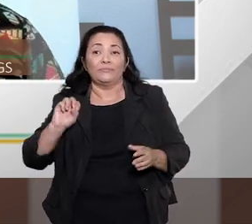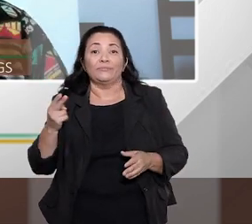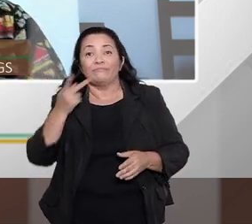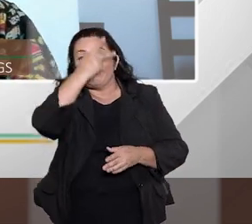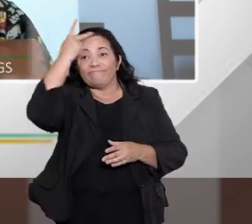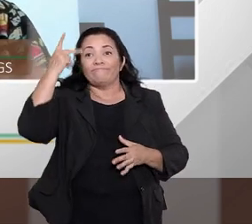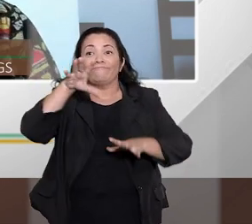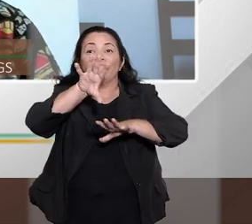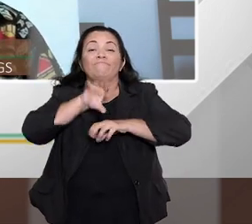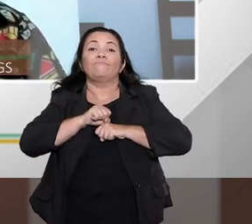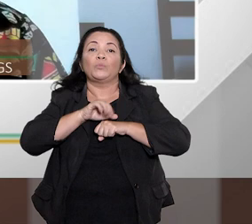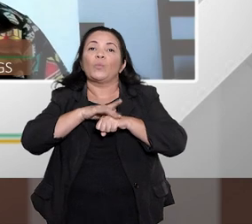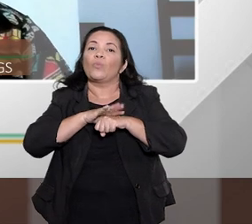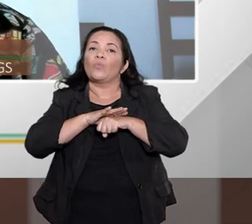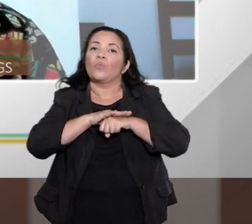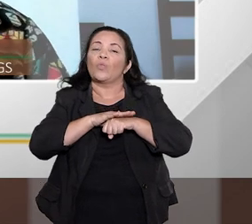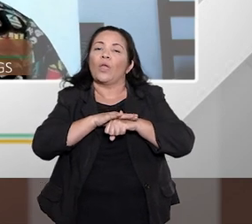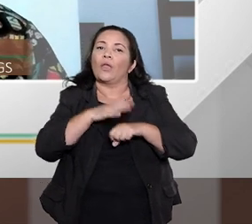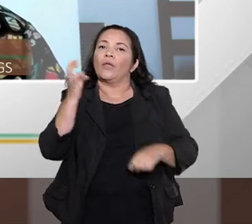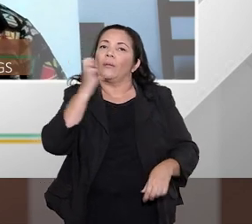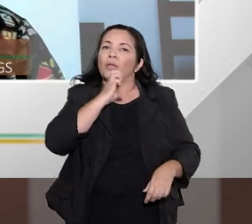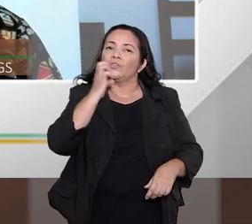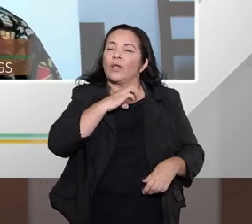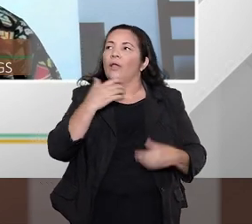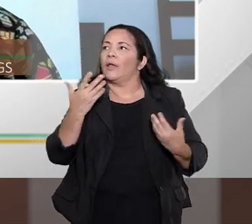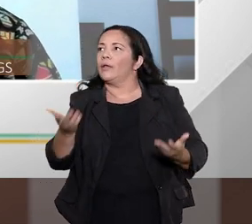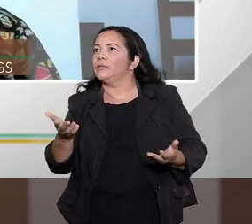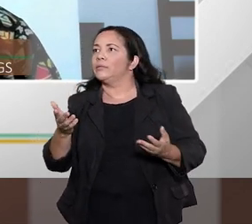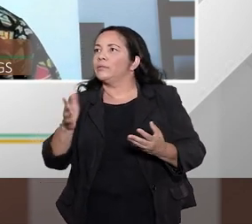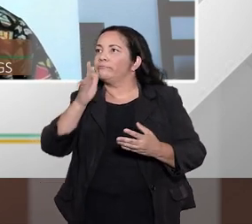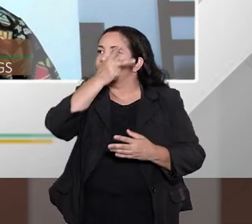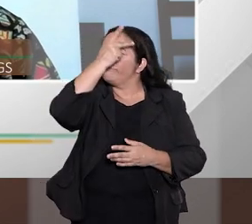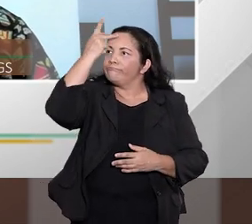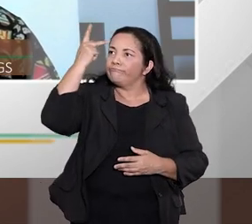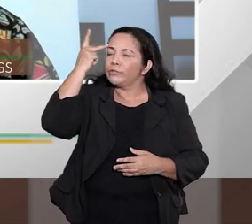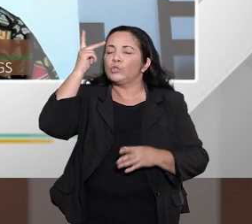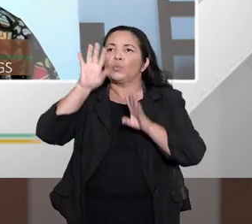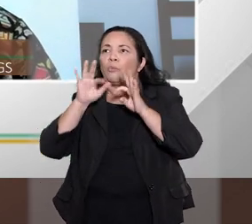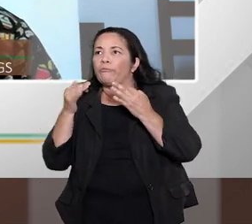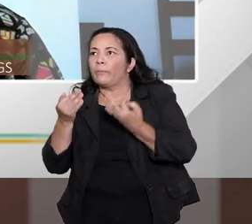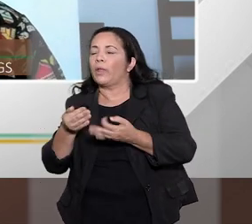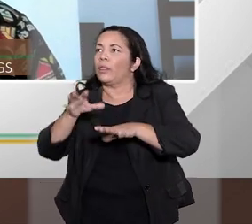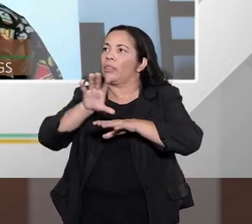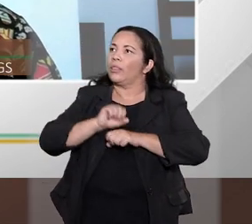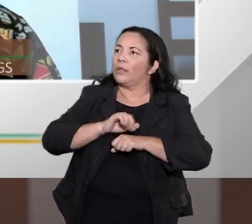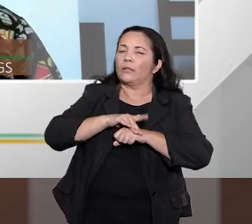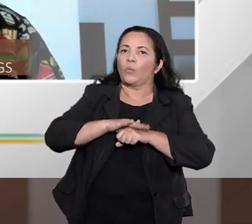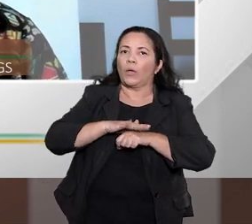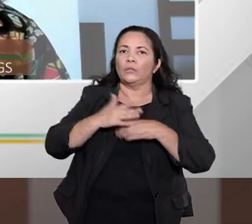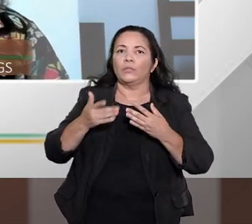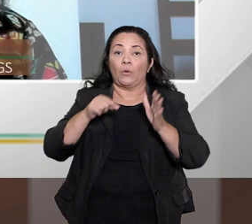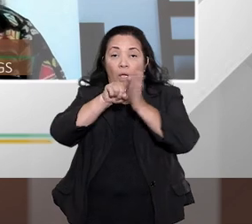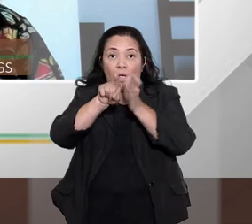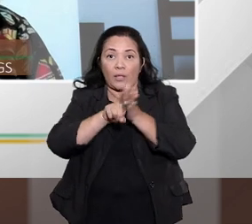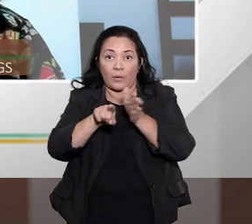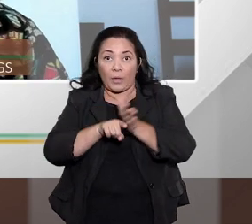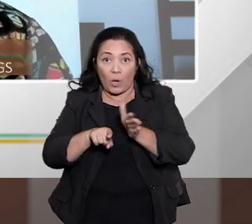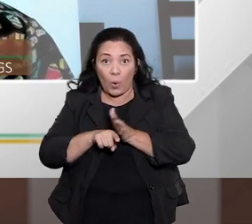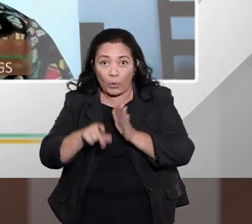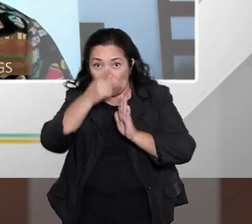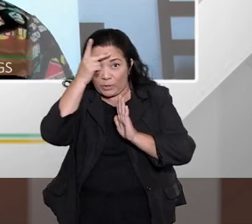de alguém da família então esses formulários podem ajudar e muito e permitem também uma